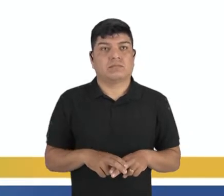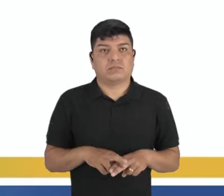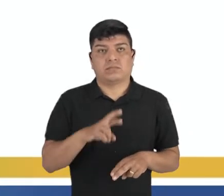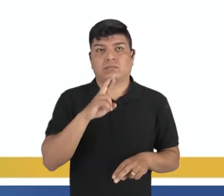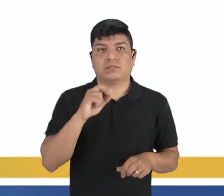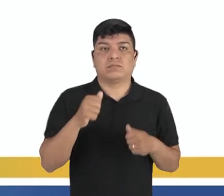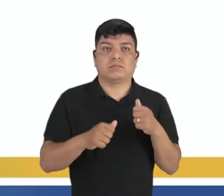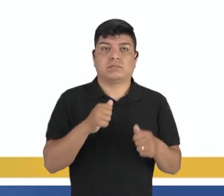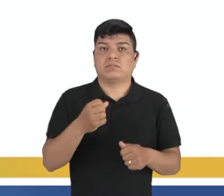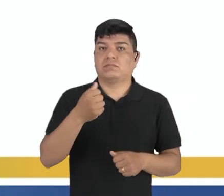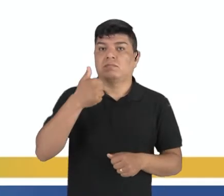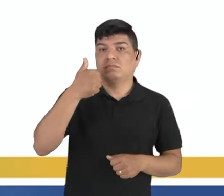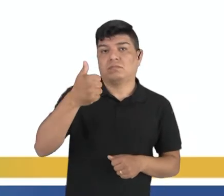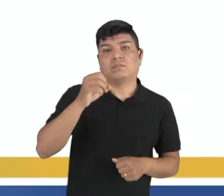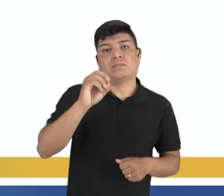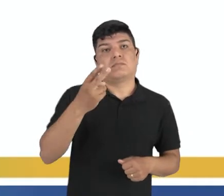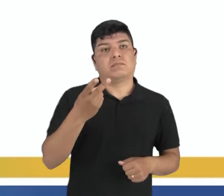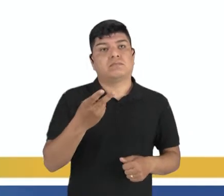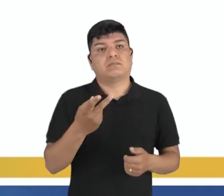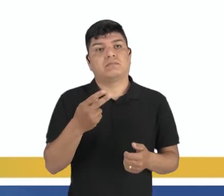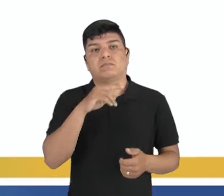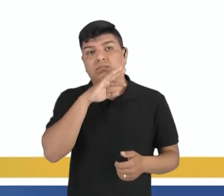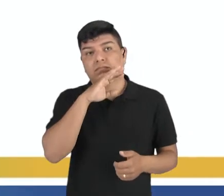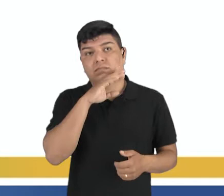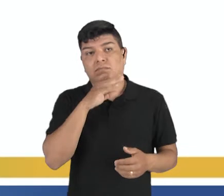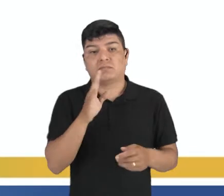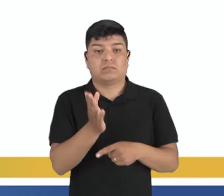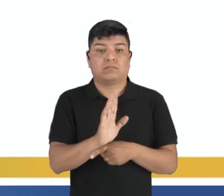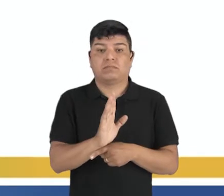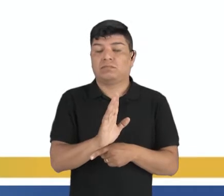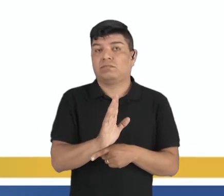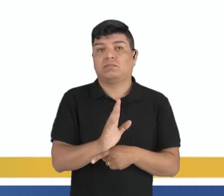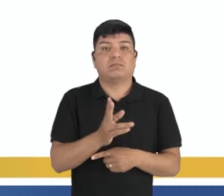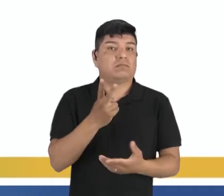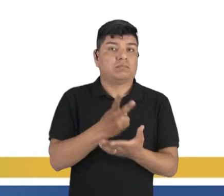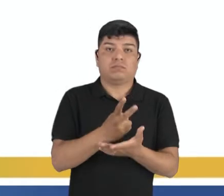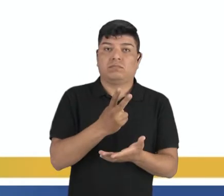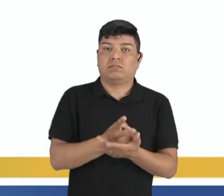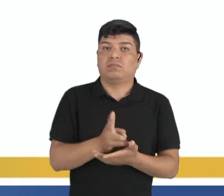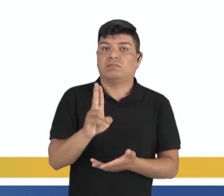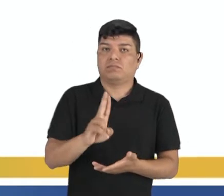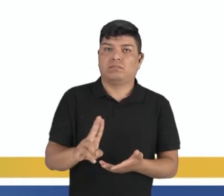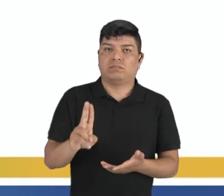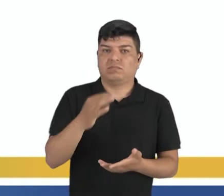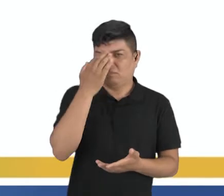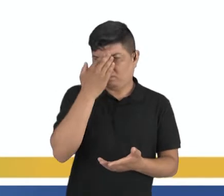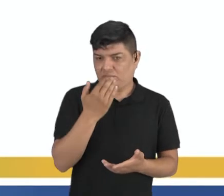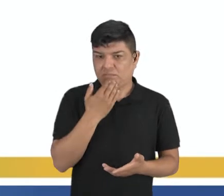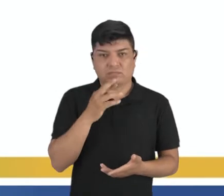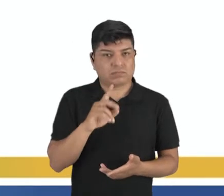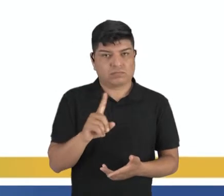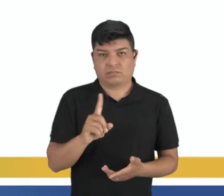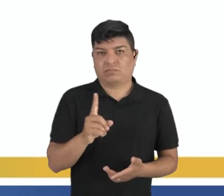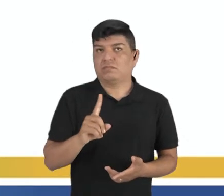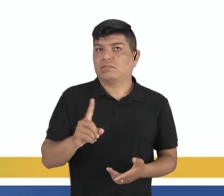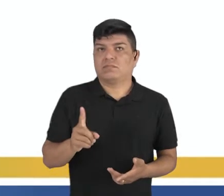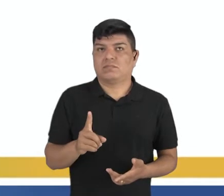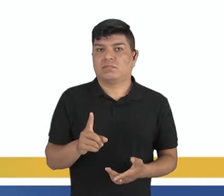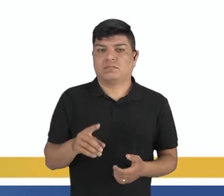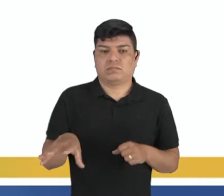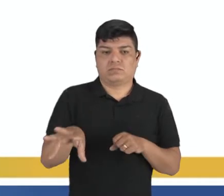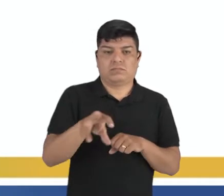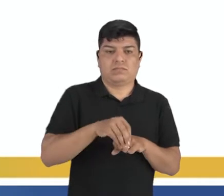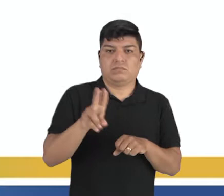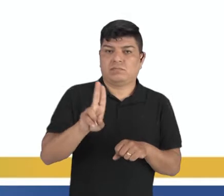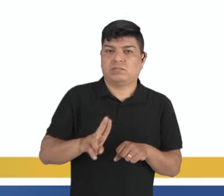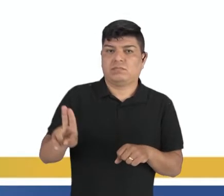positivos ou não, nos filmes ele não perde pra ninguém. Ele não é agressivo, ele não usa o conhecimento que ele